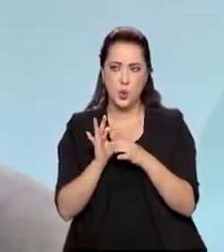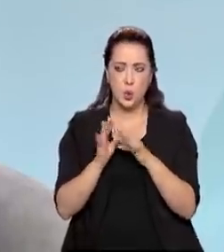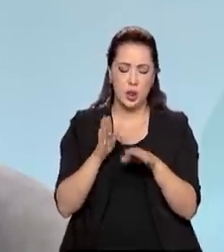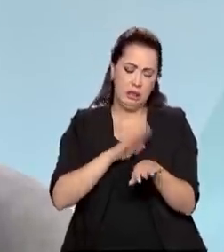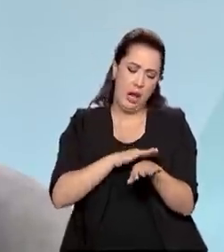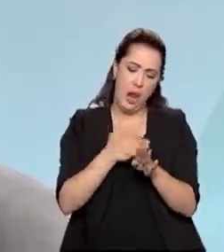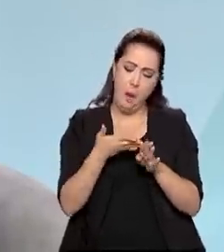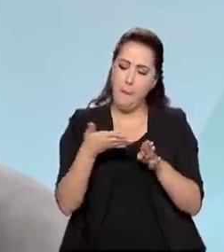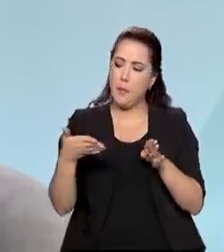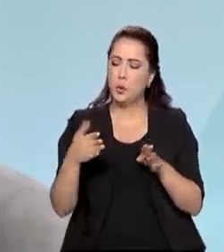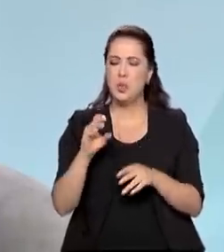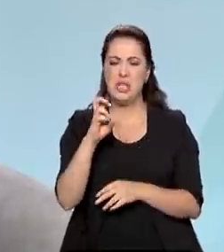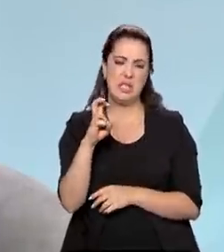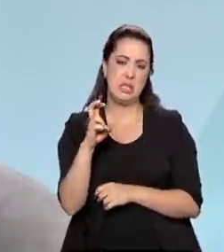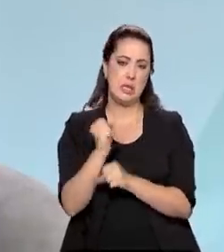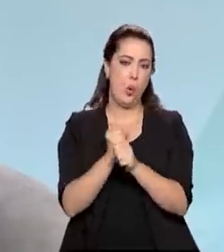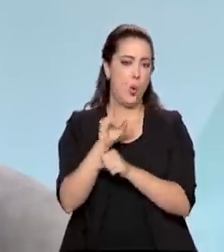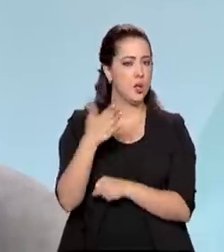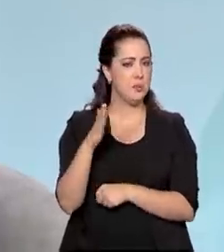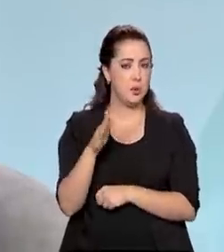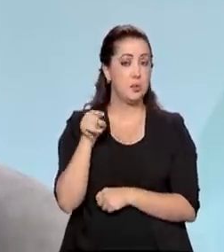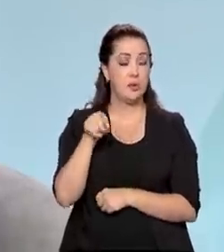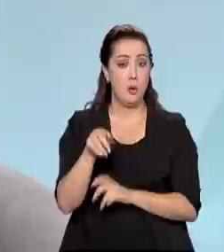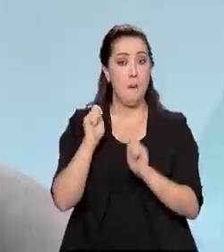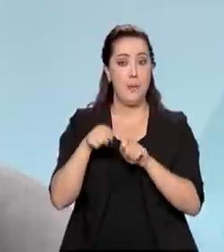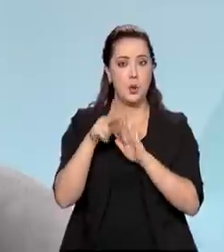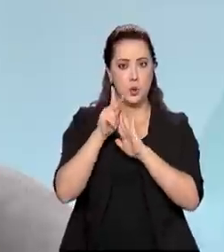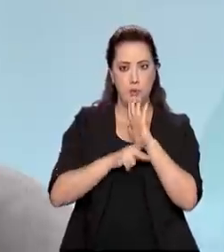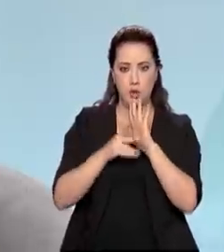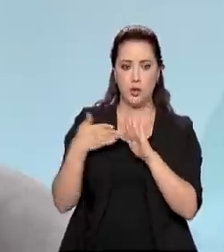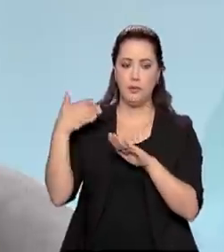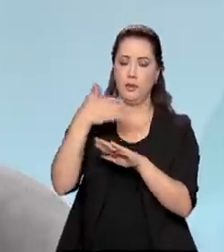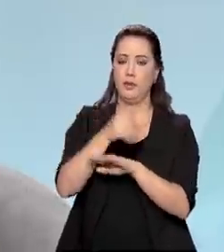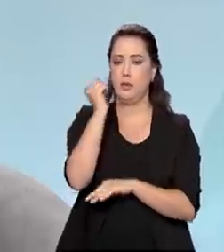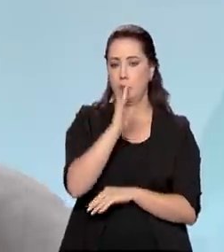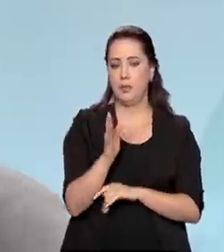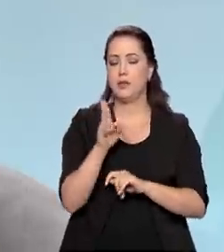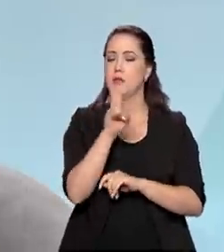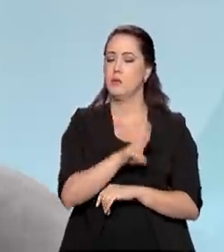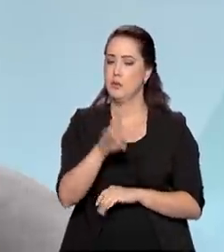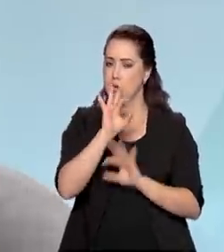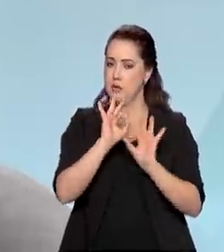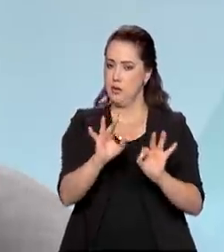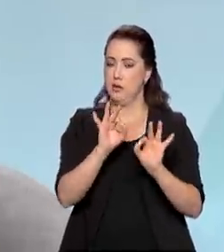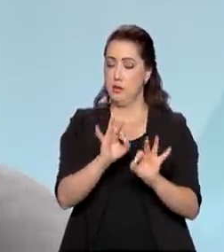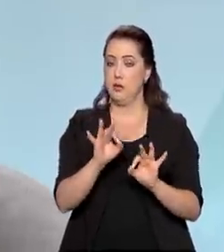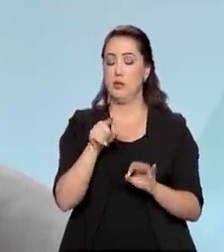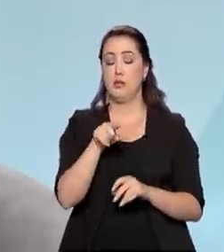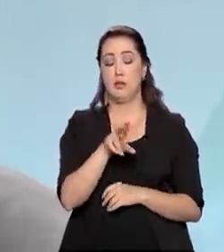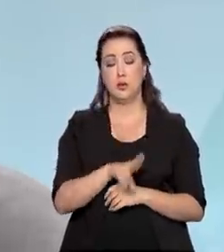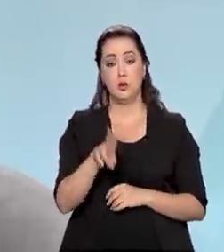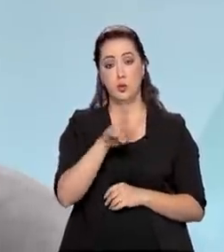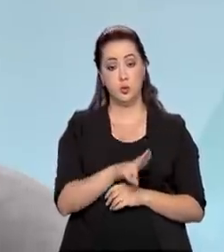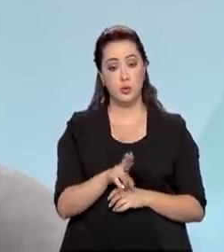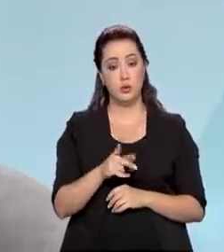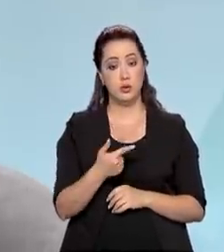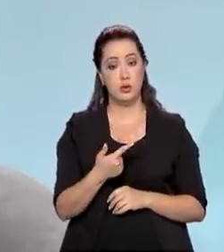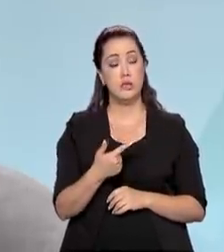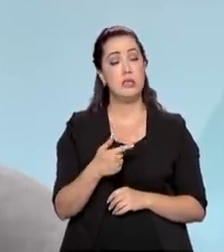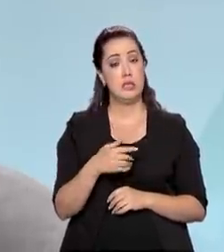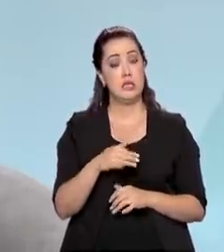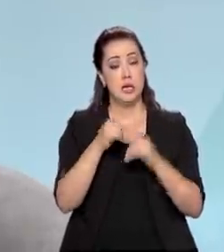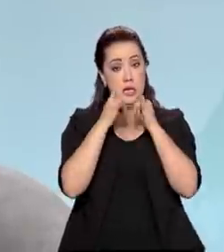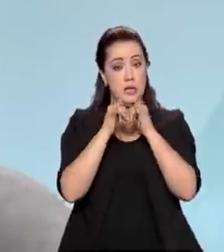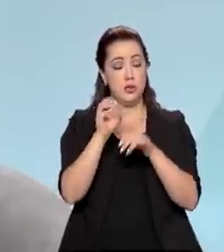na faixa de uns cinco anos, esses projetos possam ser competitivos. Porque, como eu falei, eles são eletrointensivos, então eles consomem muita